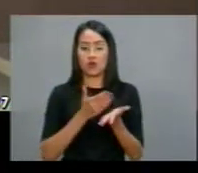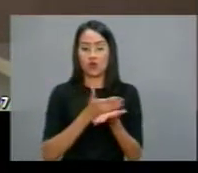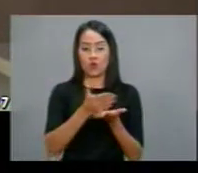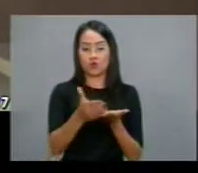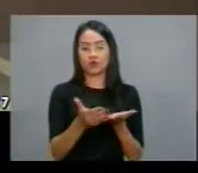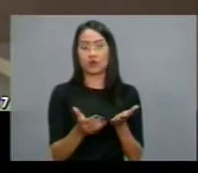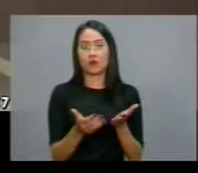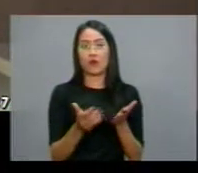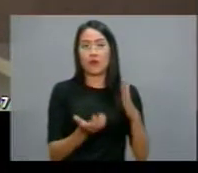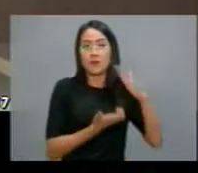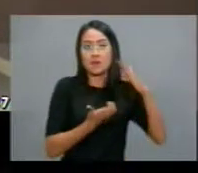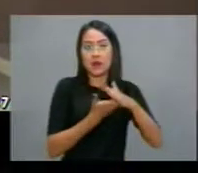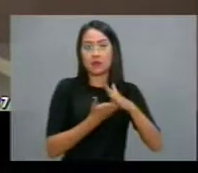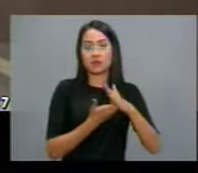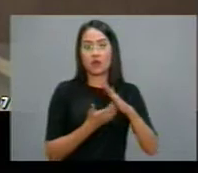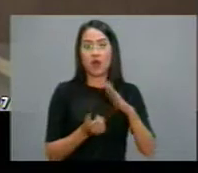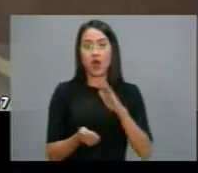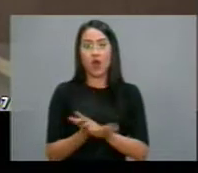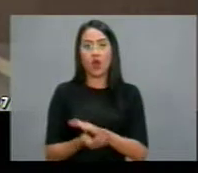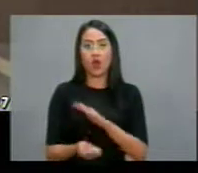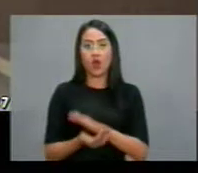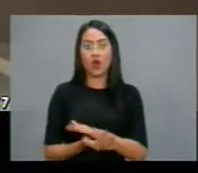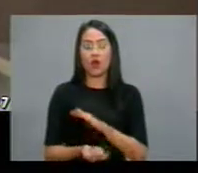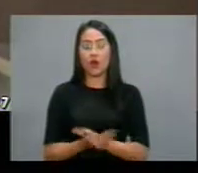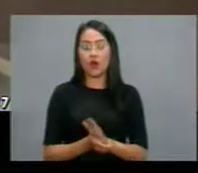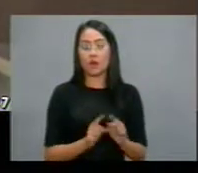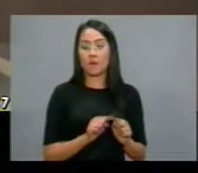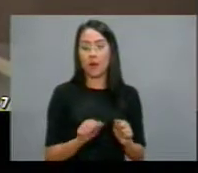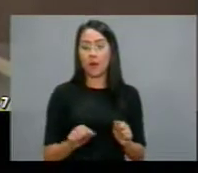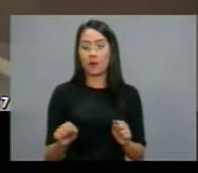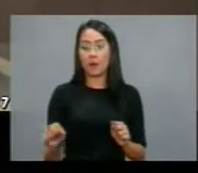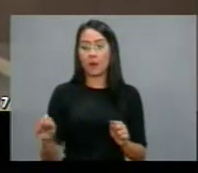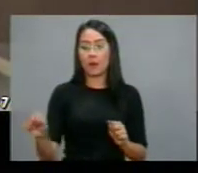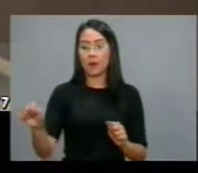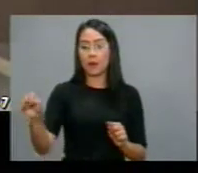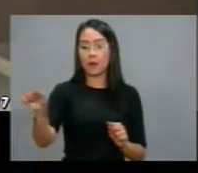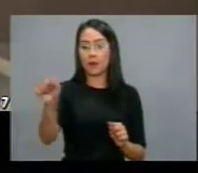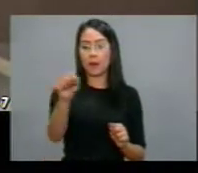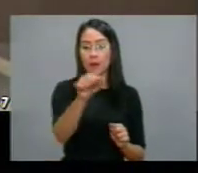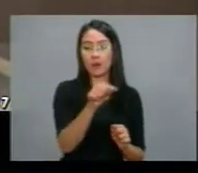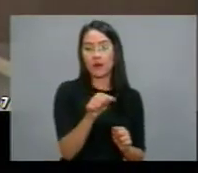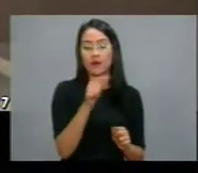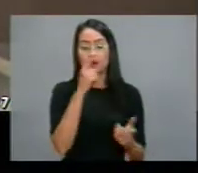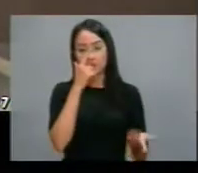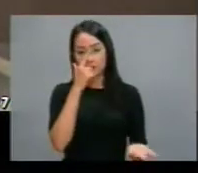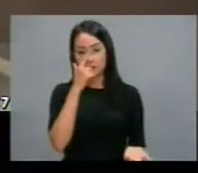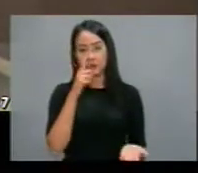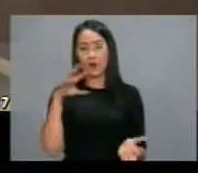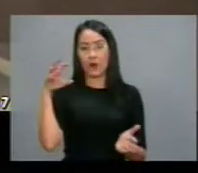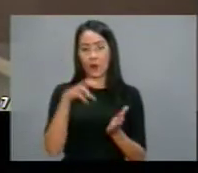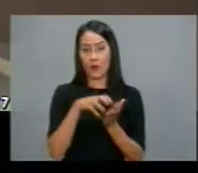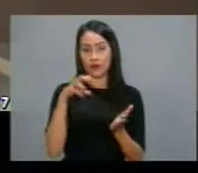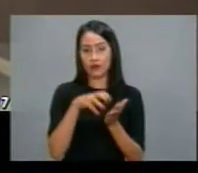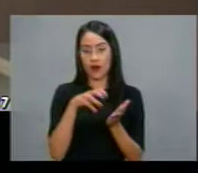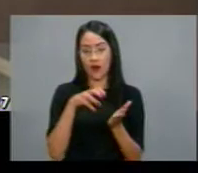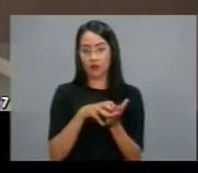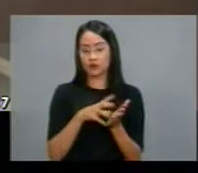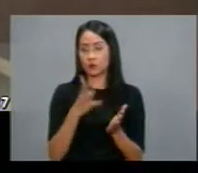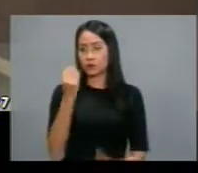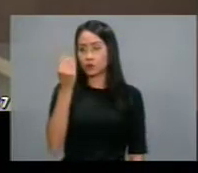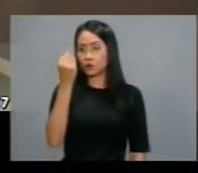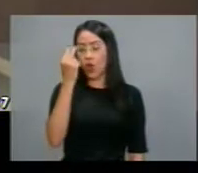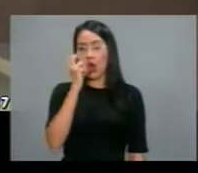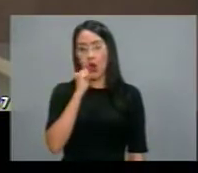ainda nos anos 70, desta tríade entre contratos superfaturados